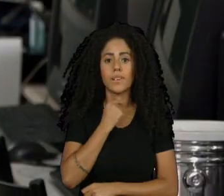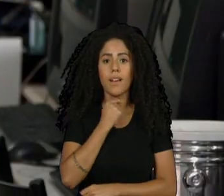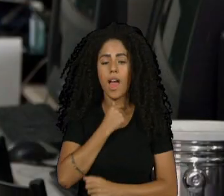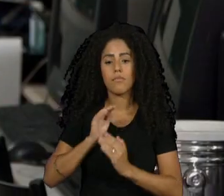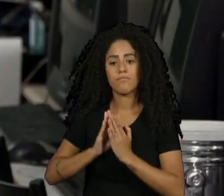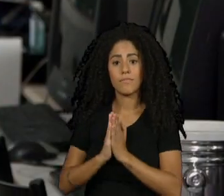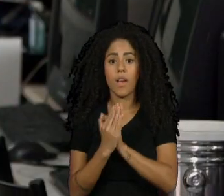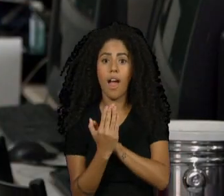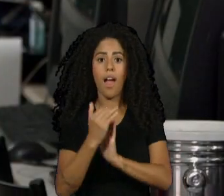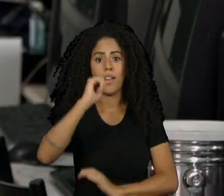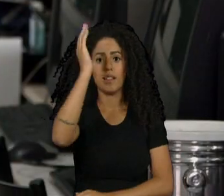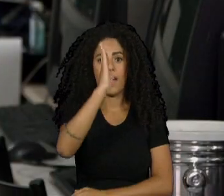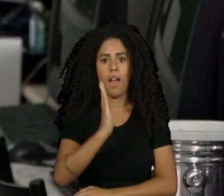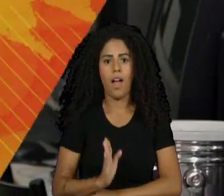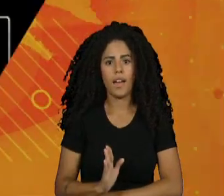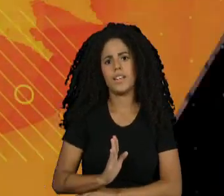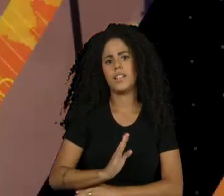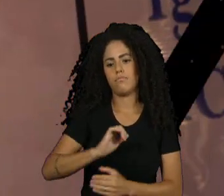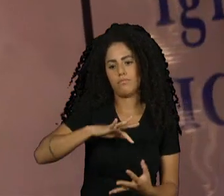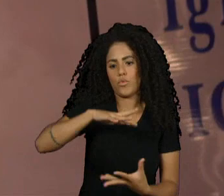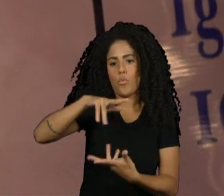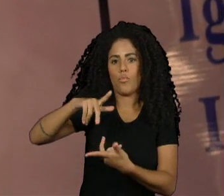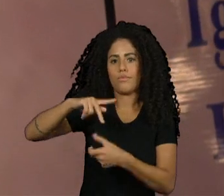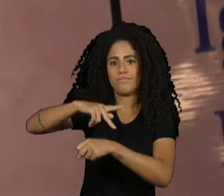no Brasil e em várias partes do mundo.